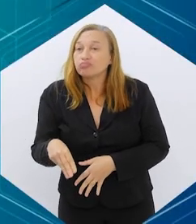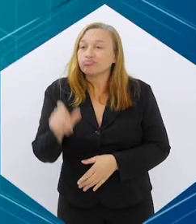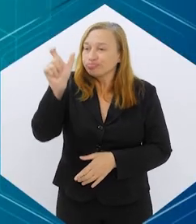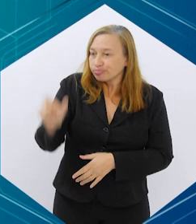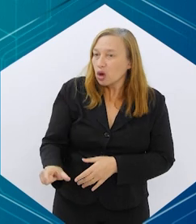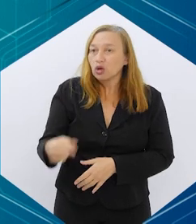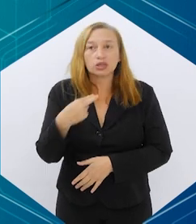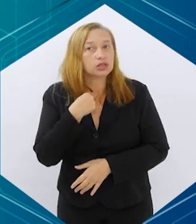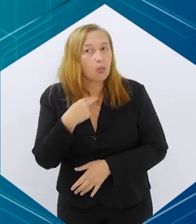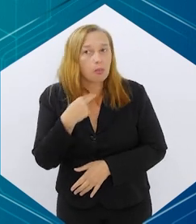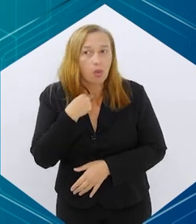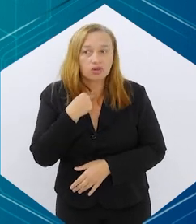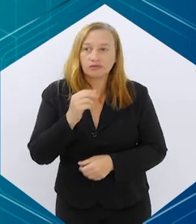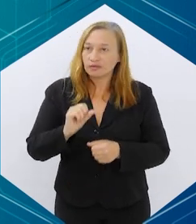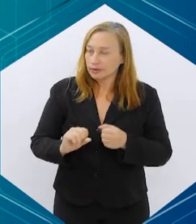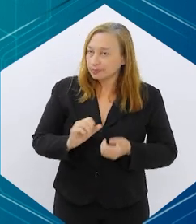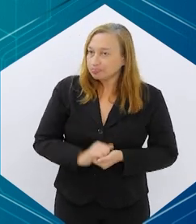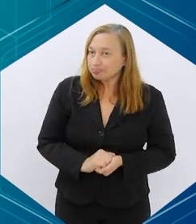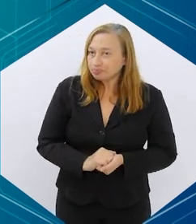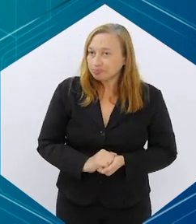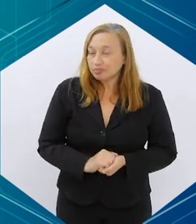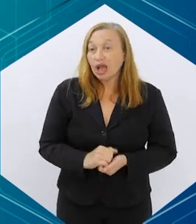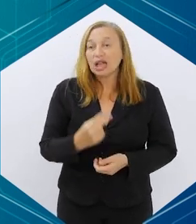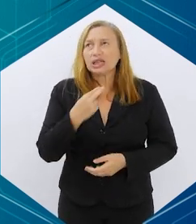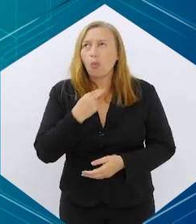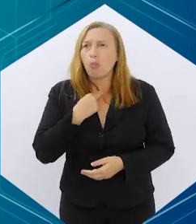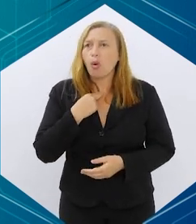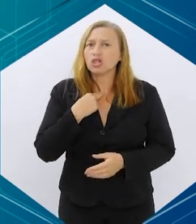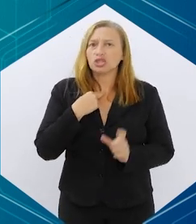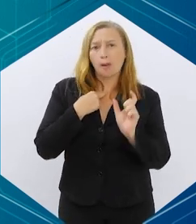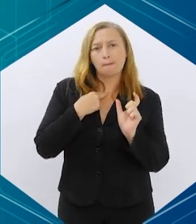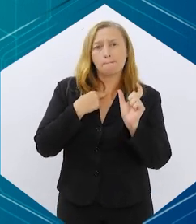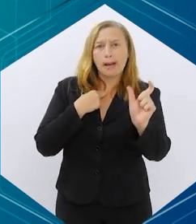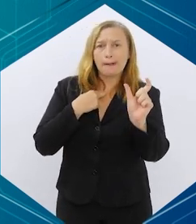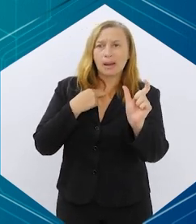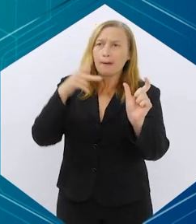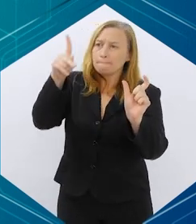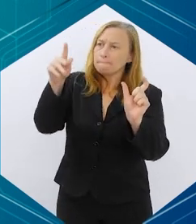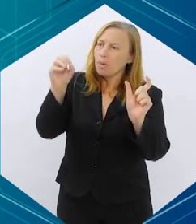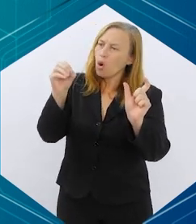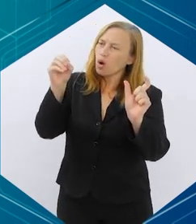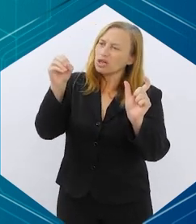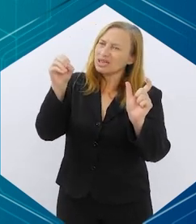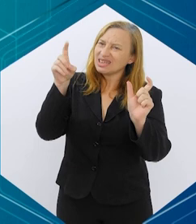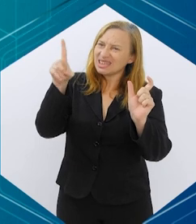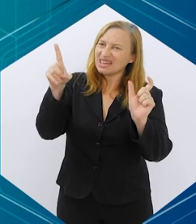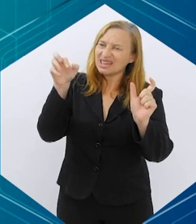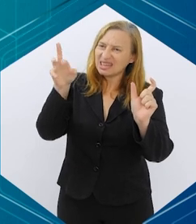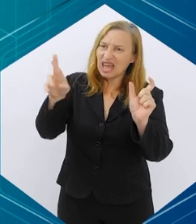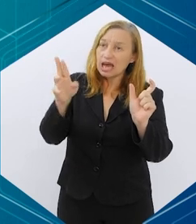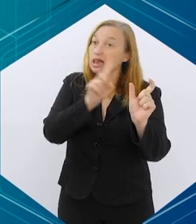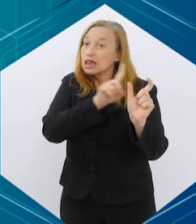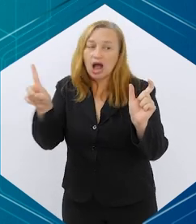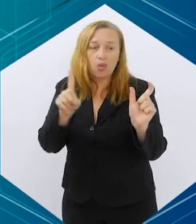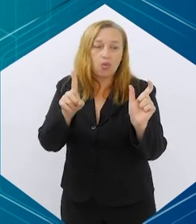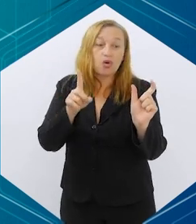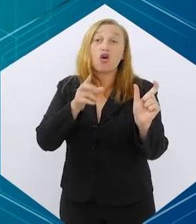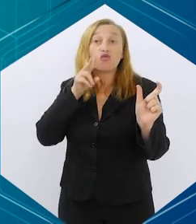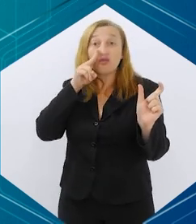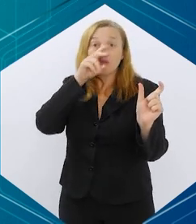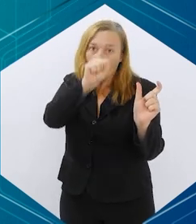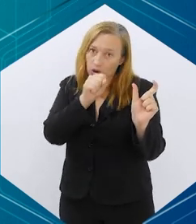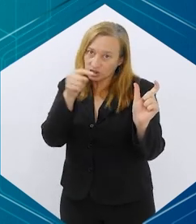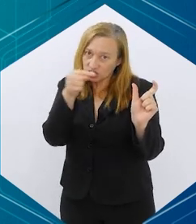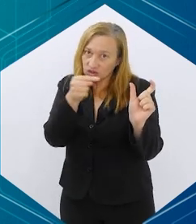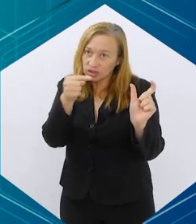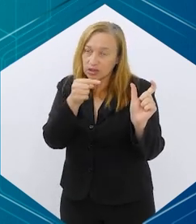não pode fazer? Então, não pode, é uma palavra forte, mas patentes que a gente tem mais restrição, ou seja,